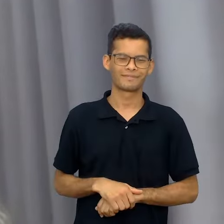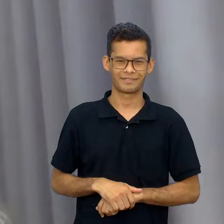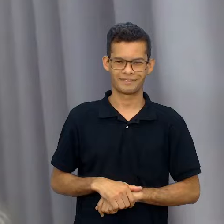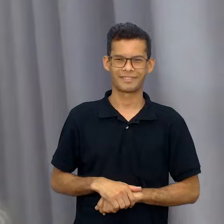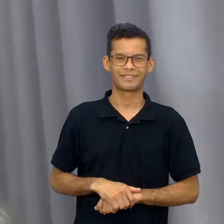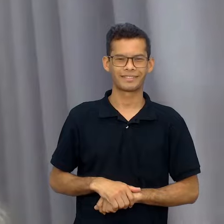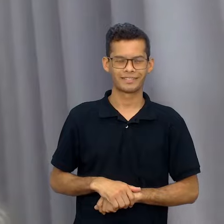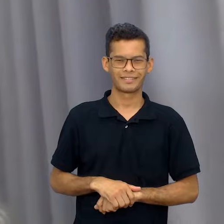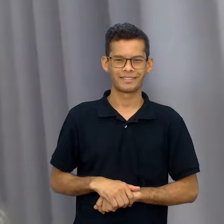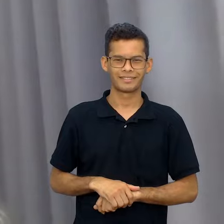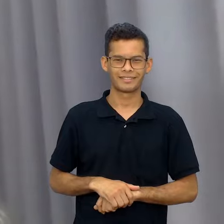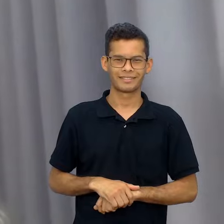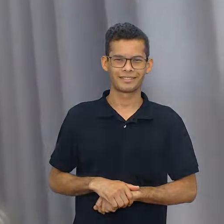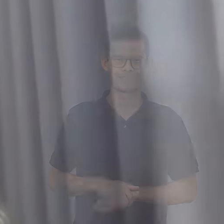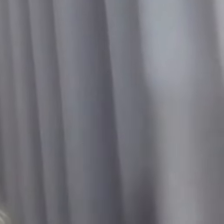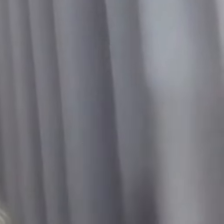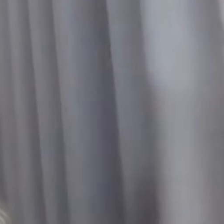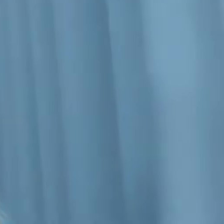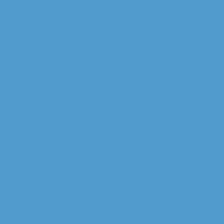Muito obrigada.